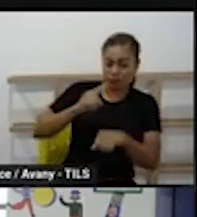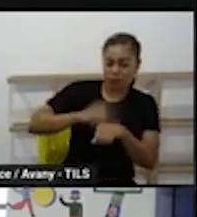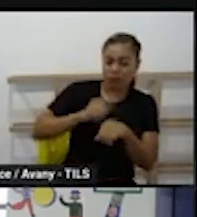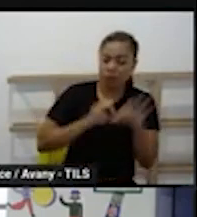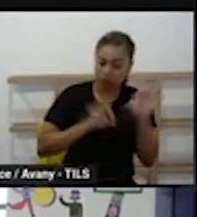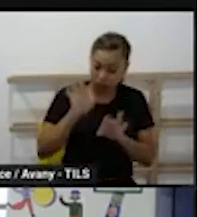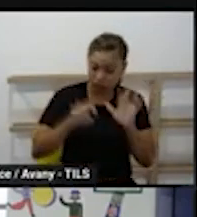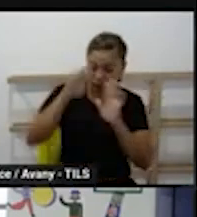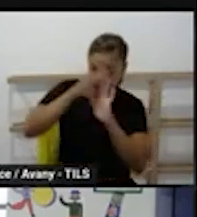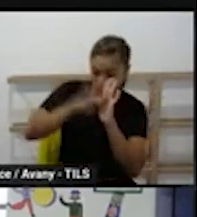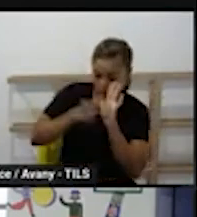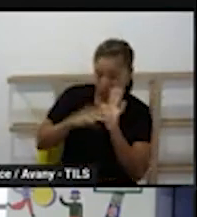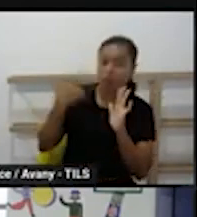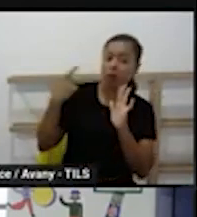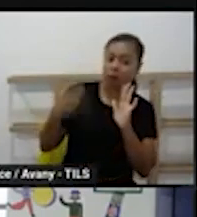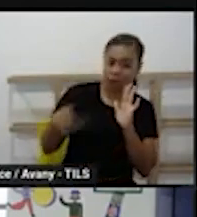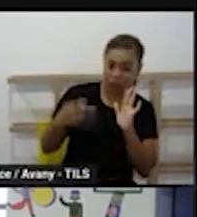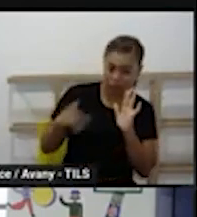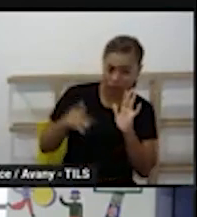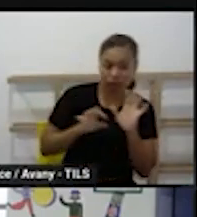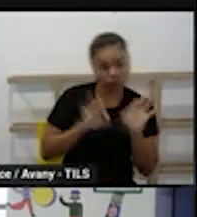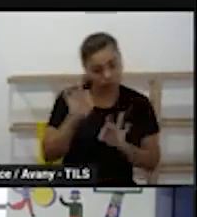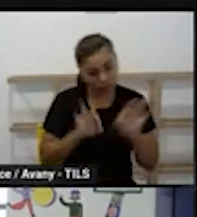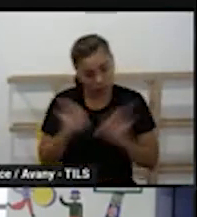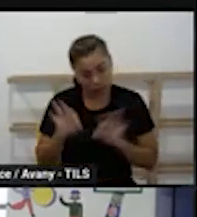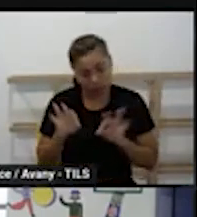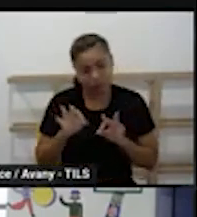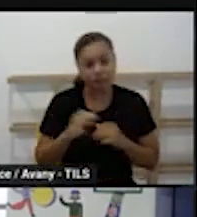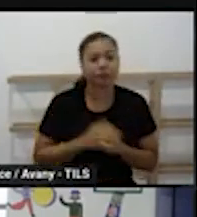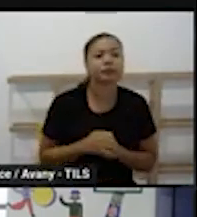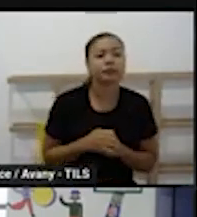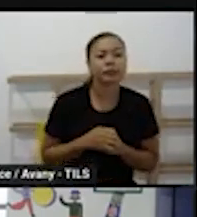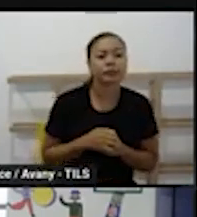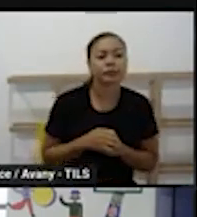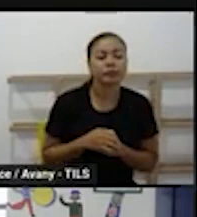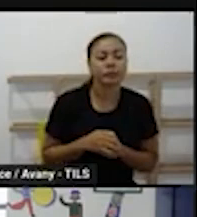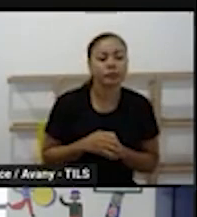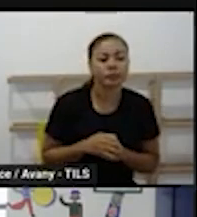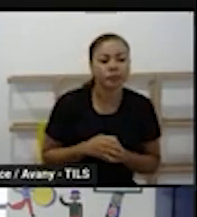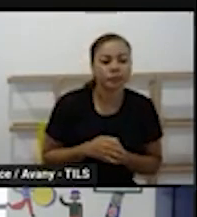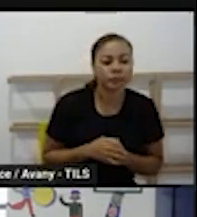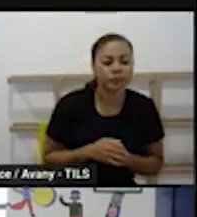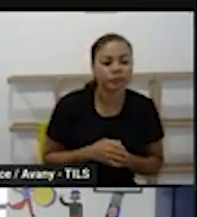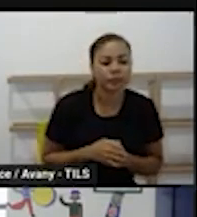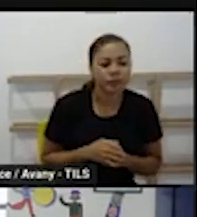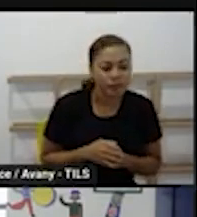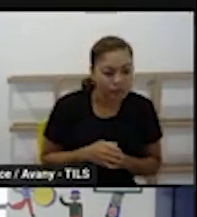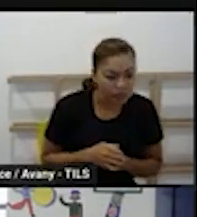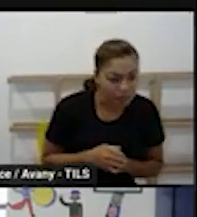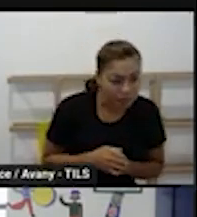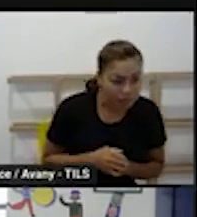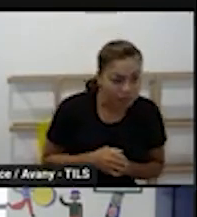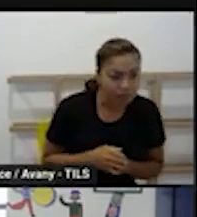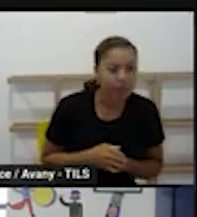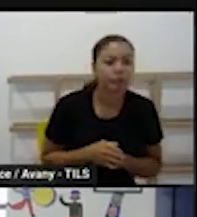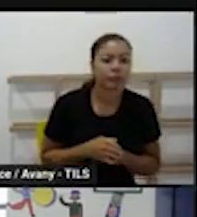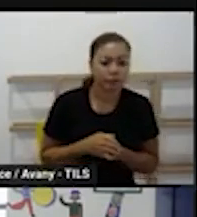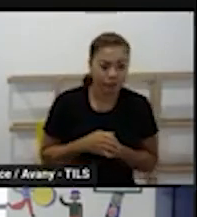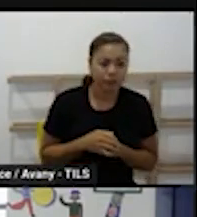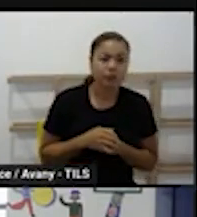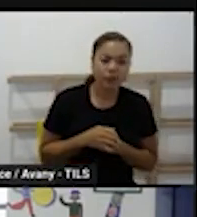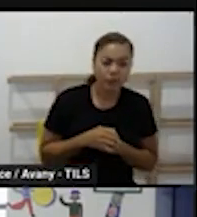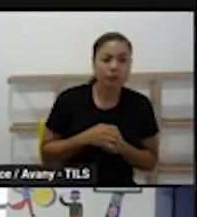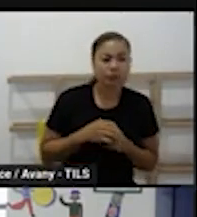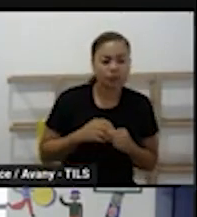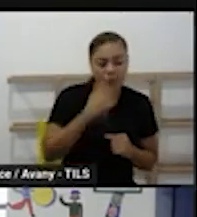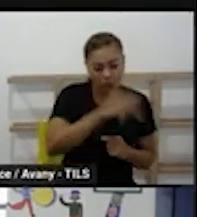espaços materiais as ações e as intervenções escolares então a rotina já traz essa previsão para o professor